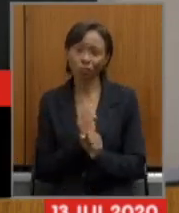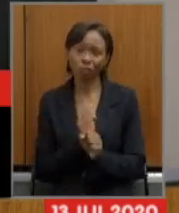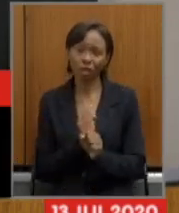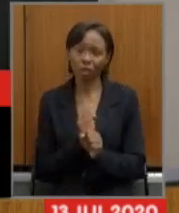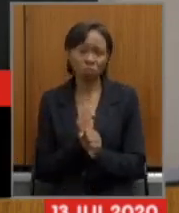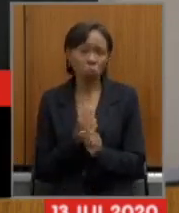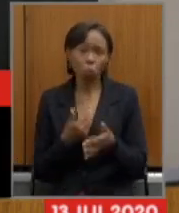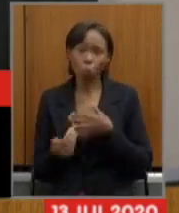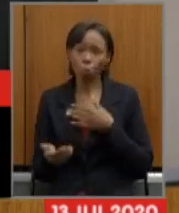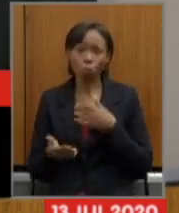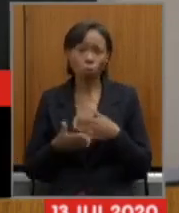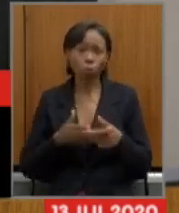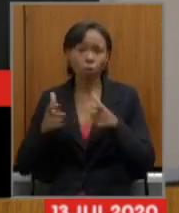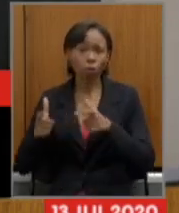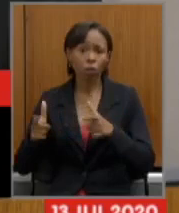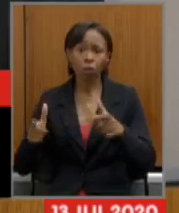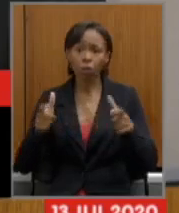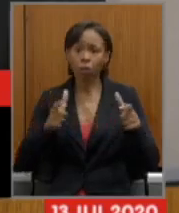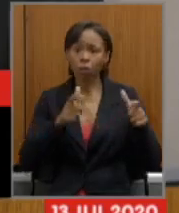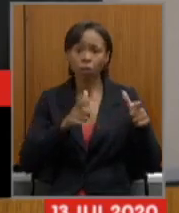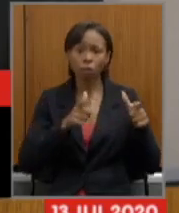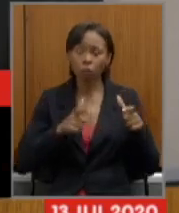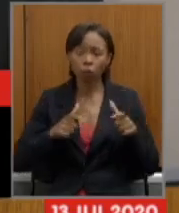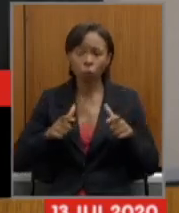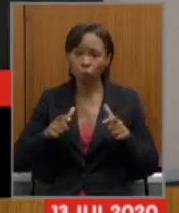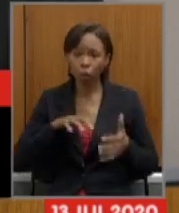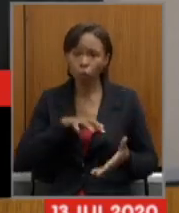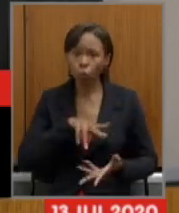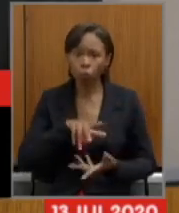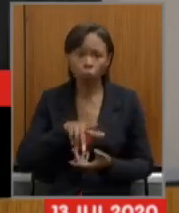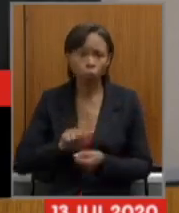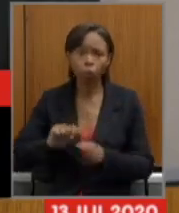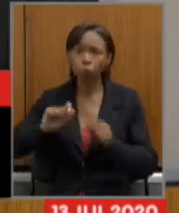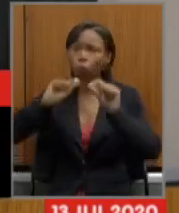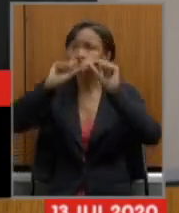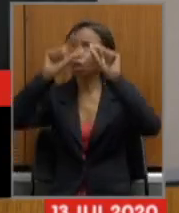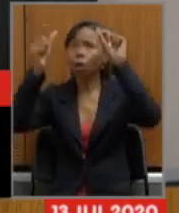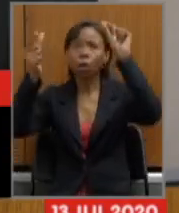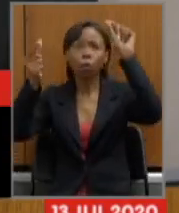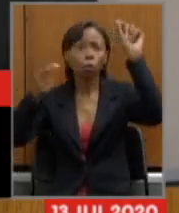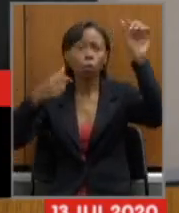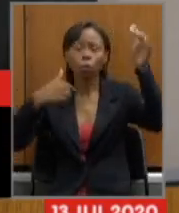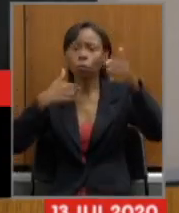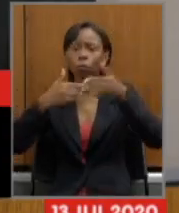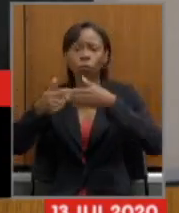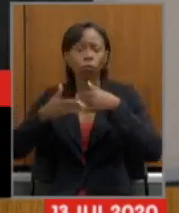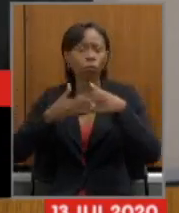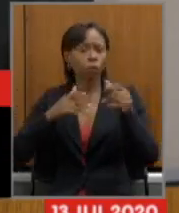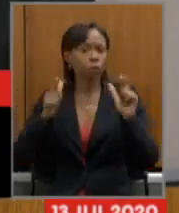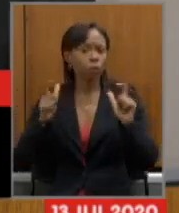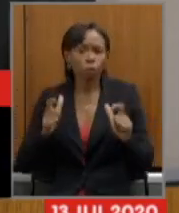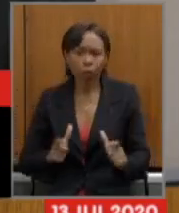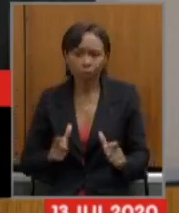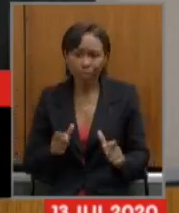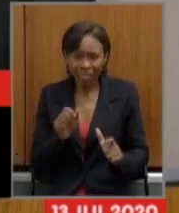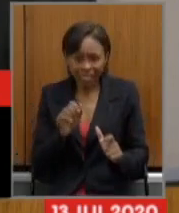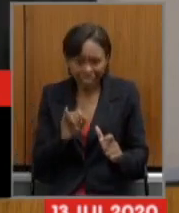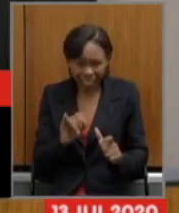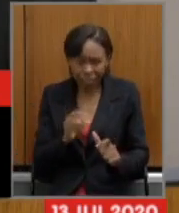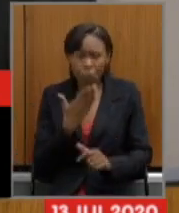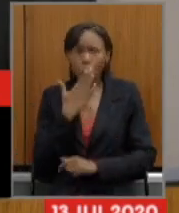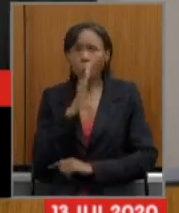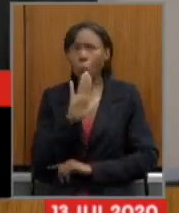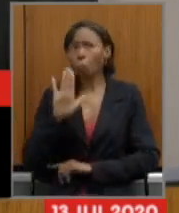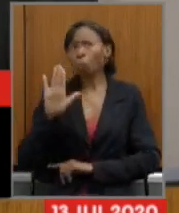em júpiter independe da gravidade quem prometer coisa diferente disso